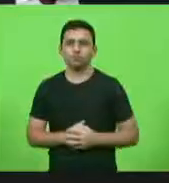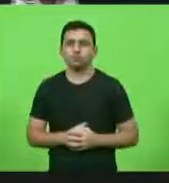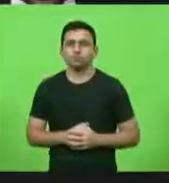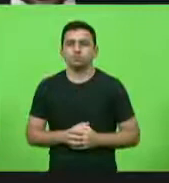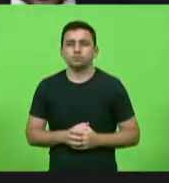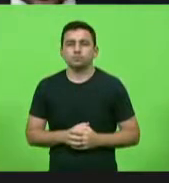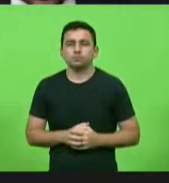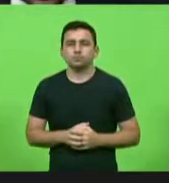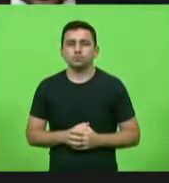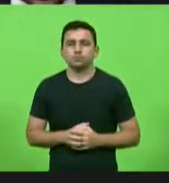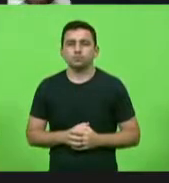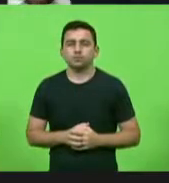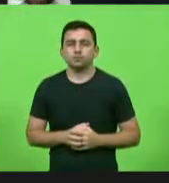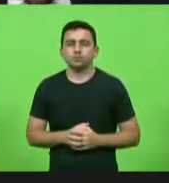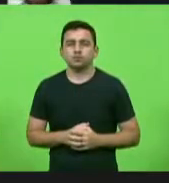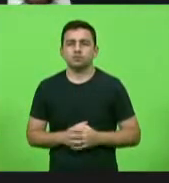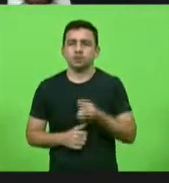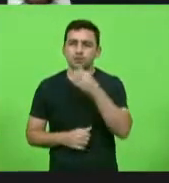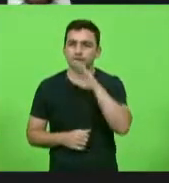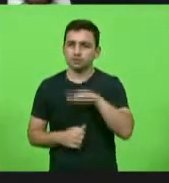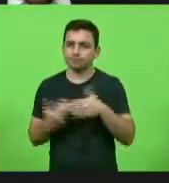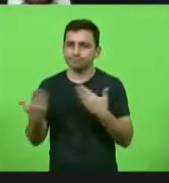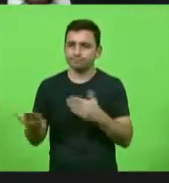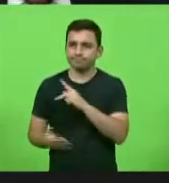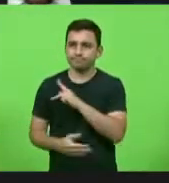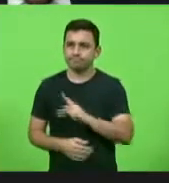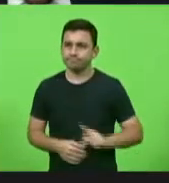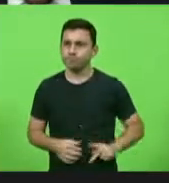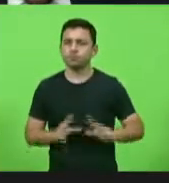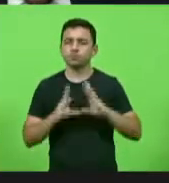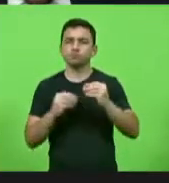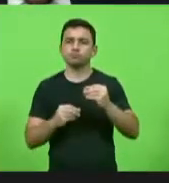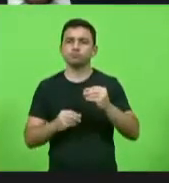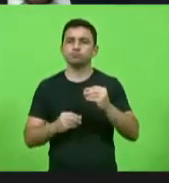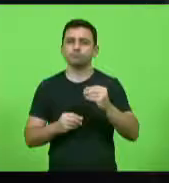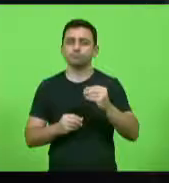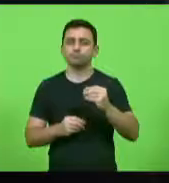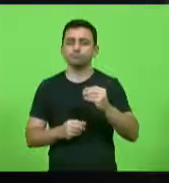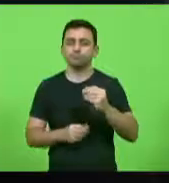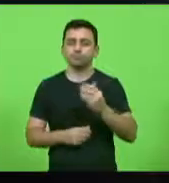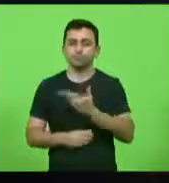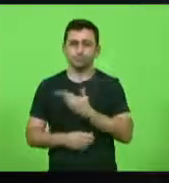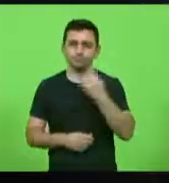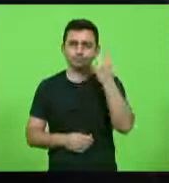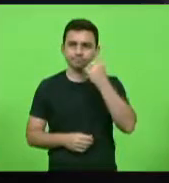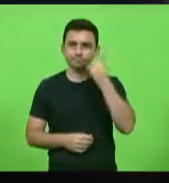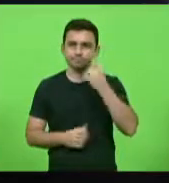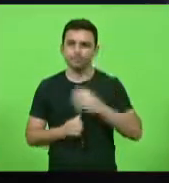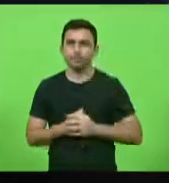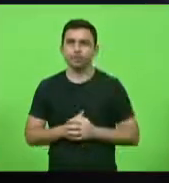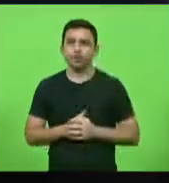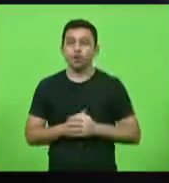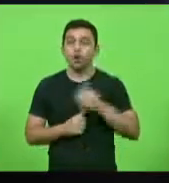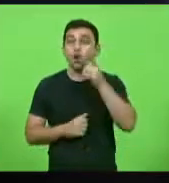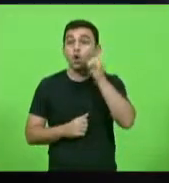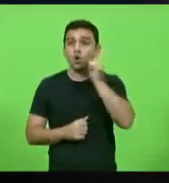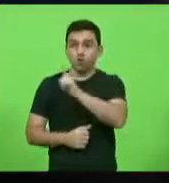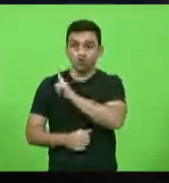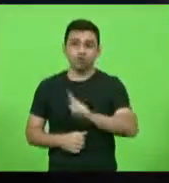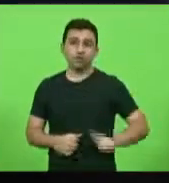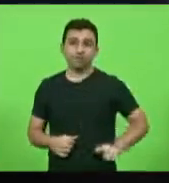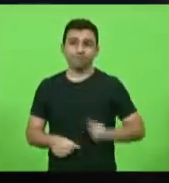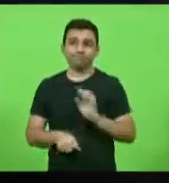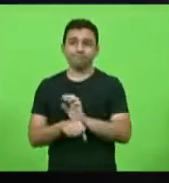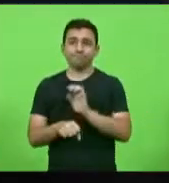boa tarde senhor presidente boa tarde demais colegas eu ontem o governo do estado lançou